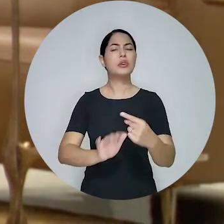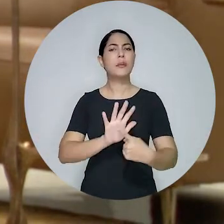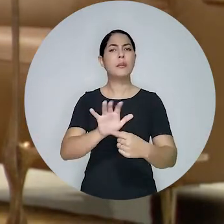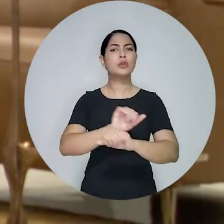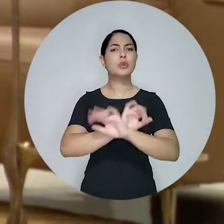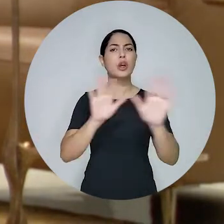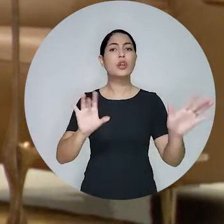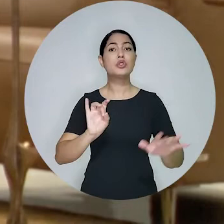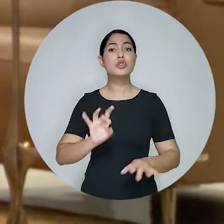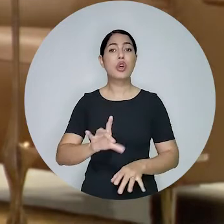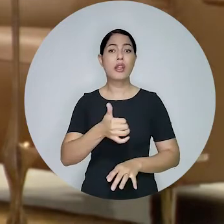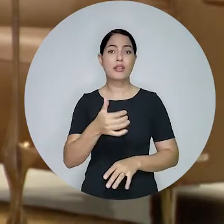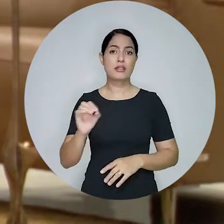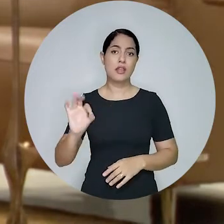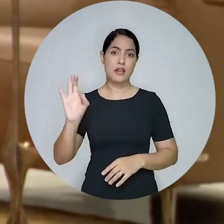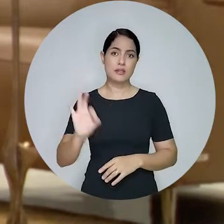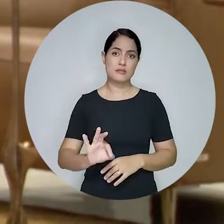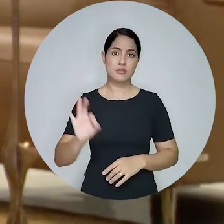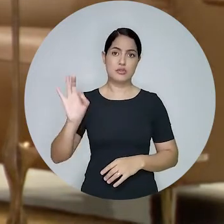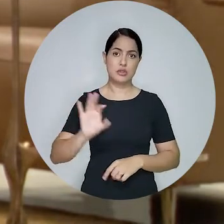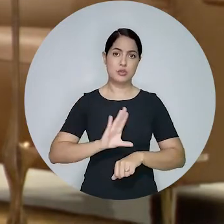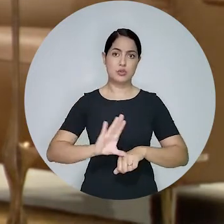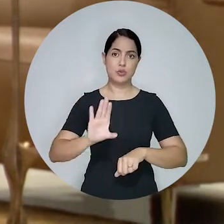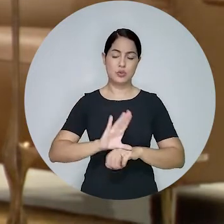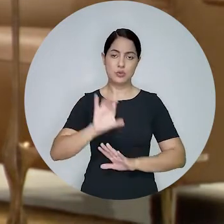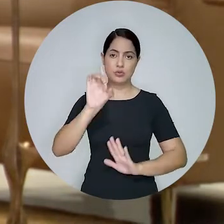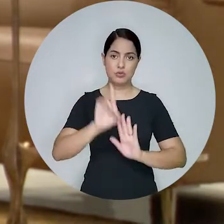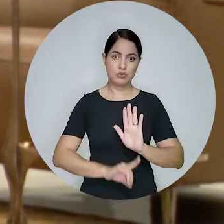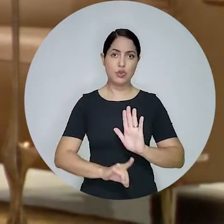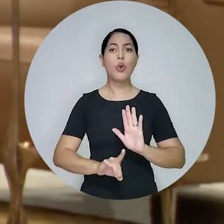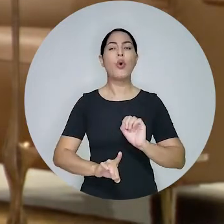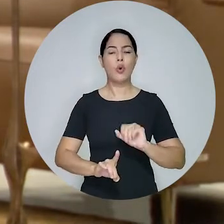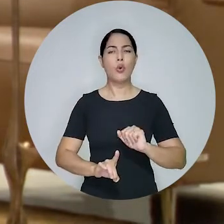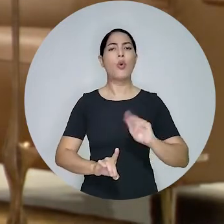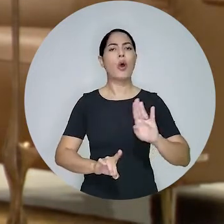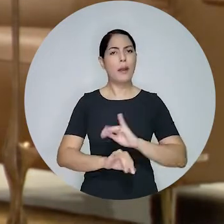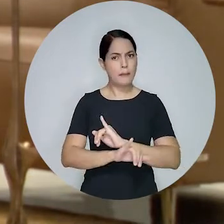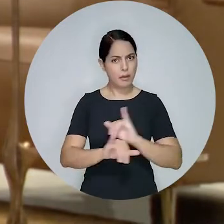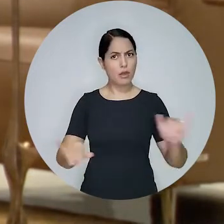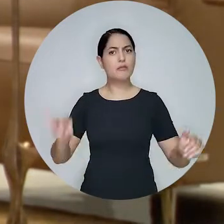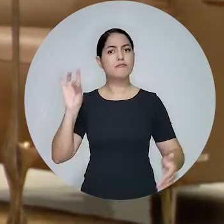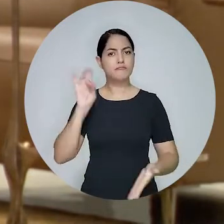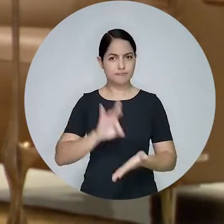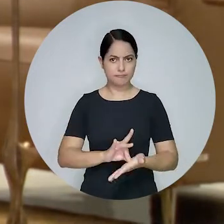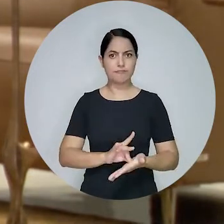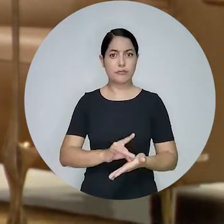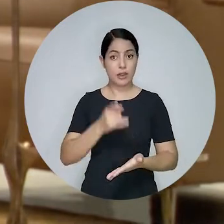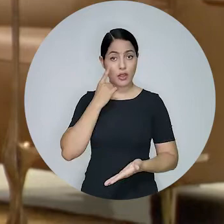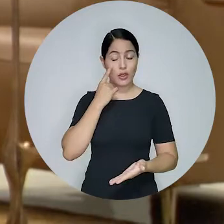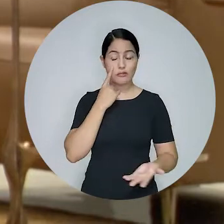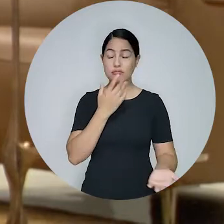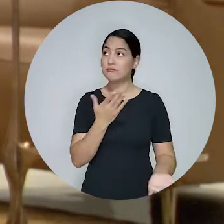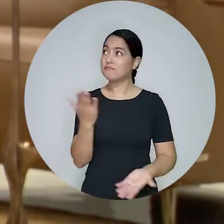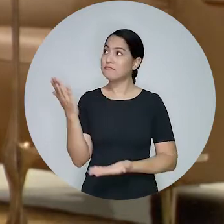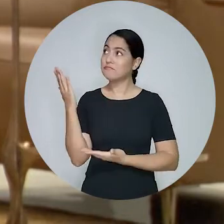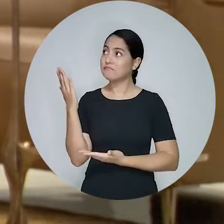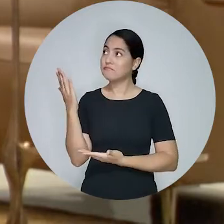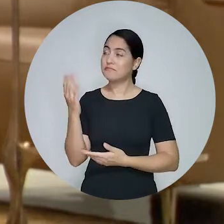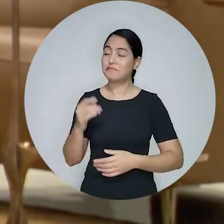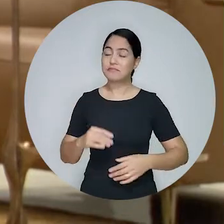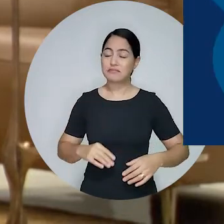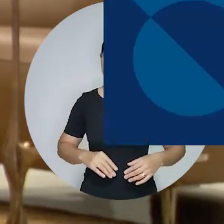revelou que apenas 10% dos cursos jurídicos no país são recomendados pela Ordem dos Advogados do Brasil.